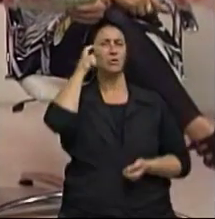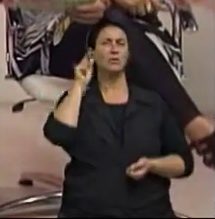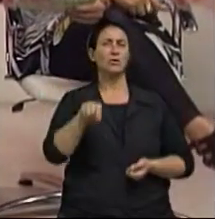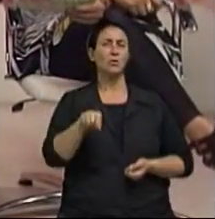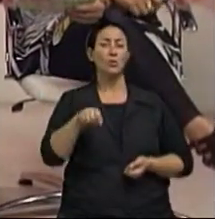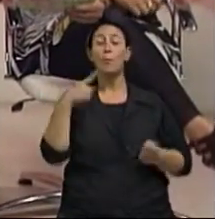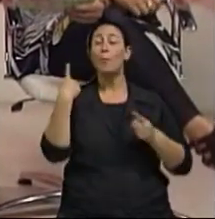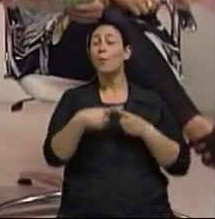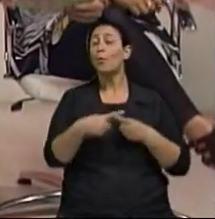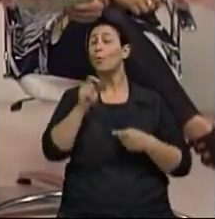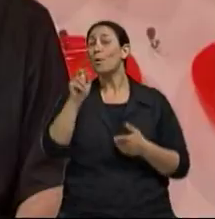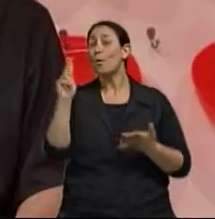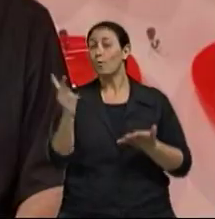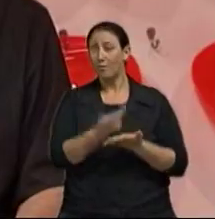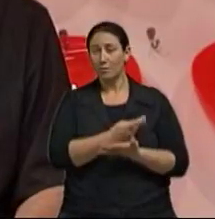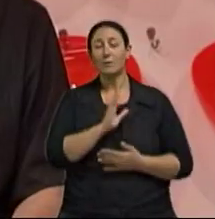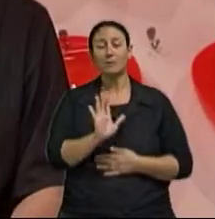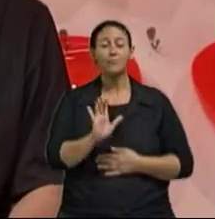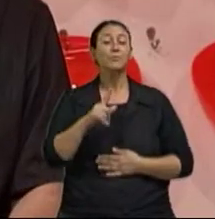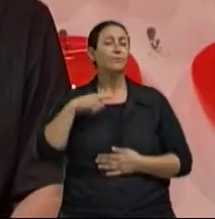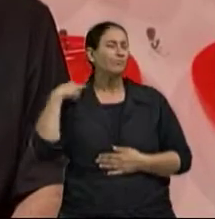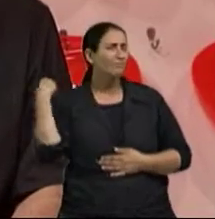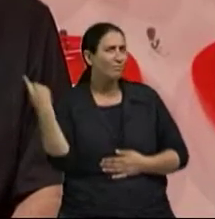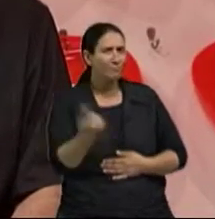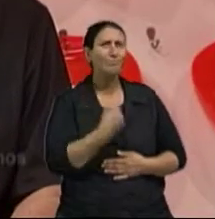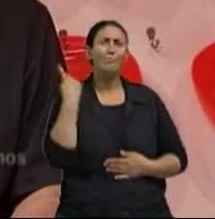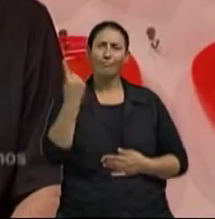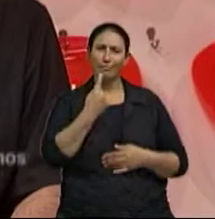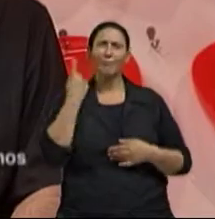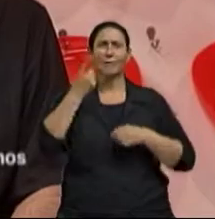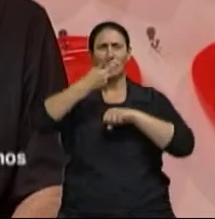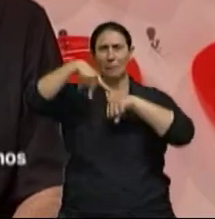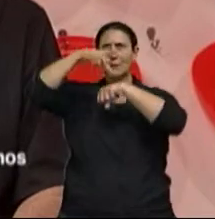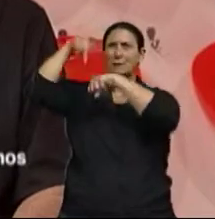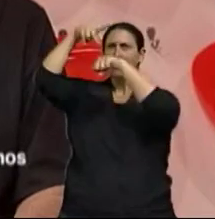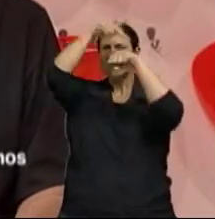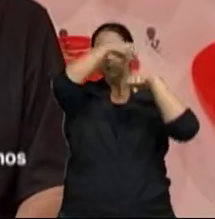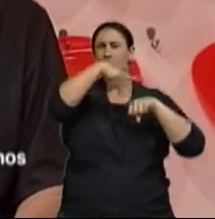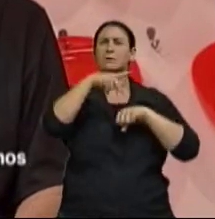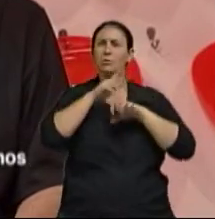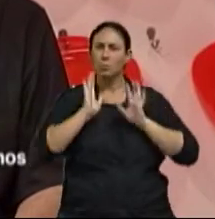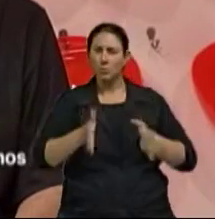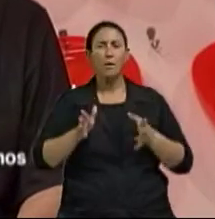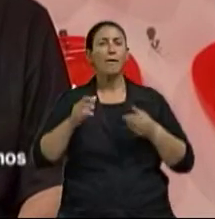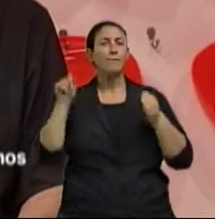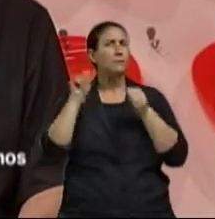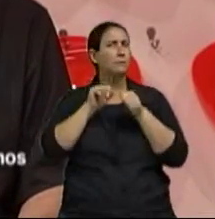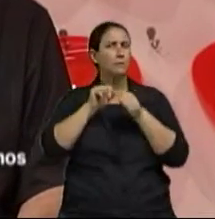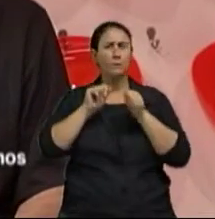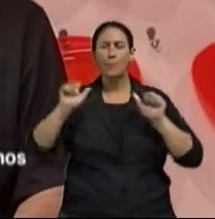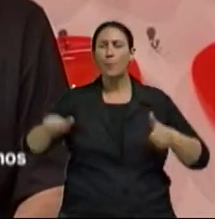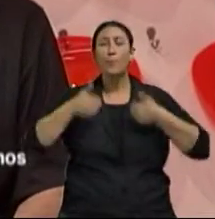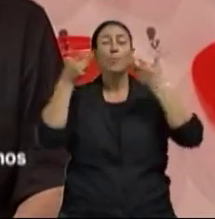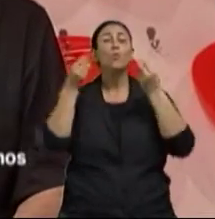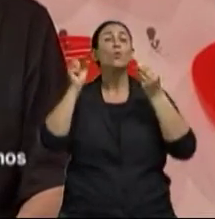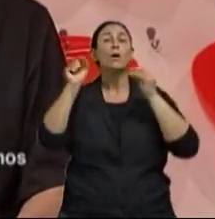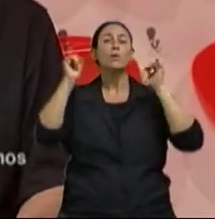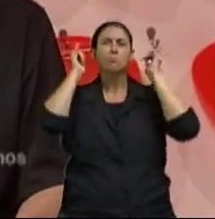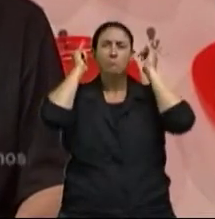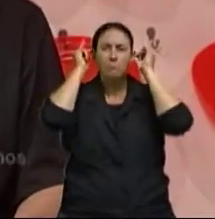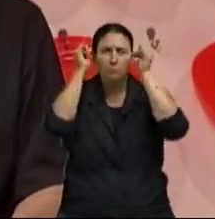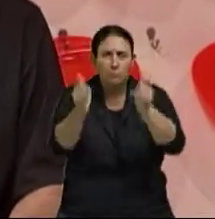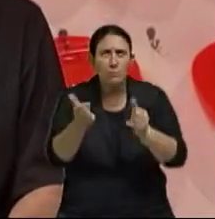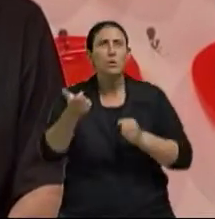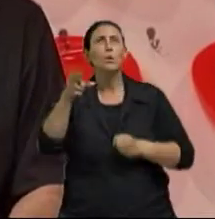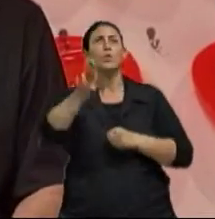já estão aí, né? Nós já temos vários países no mundo que investiram muito no transporte coletivo No uso da